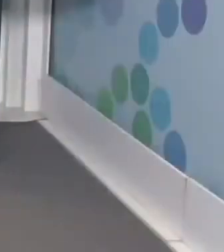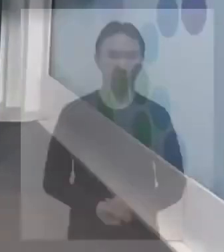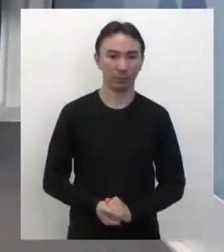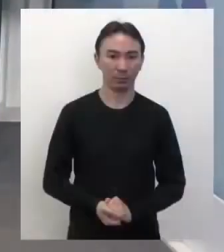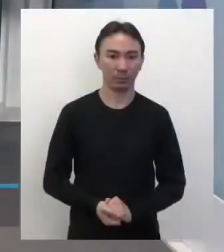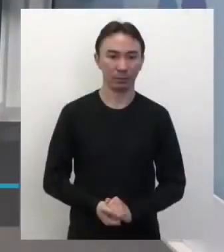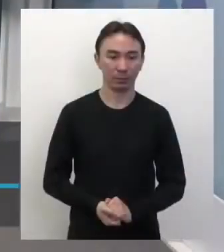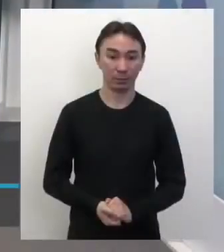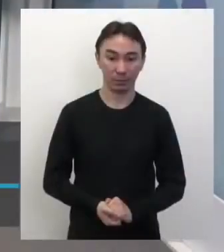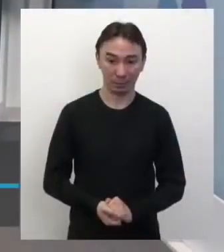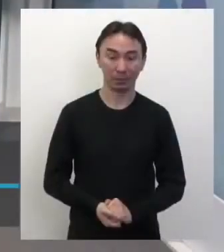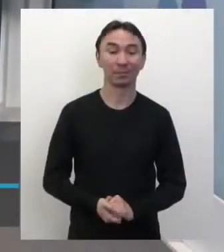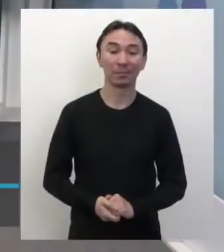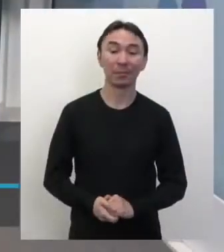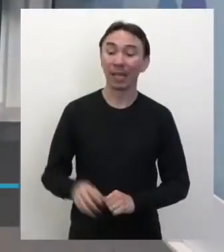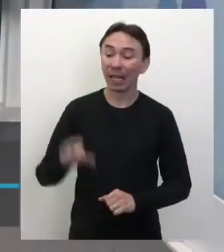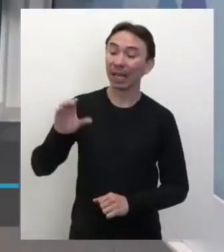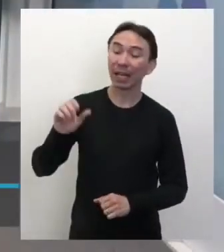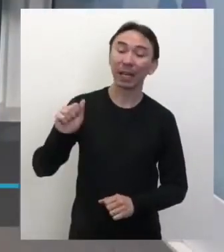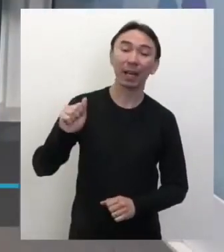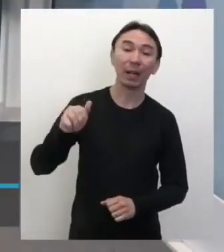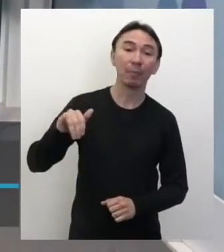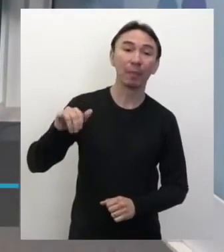O que você já sabe de célula? célula? Tá?